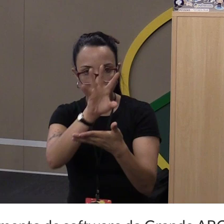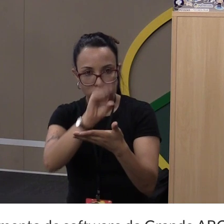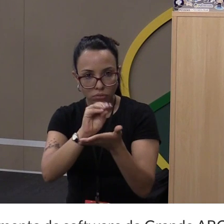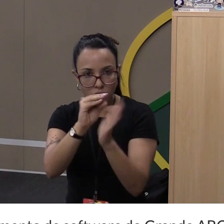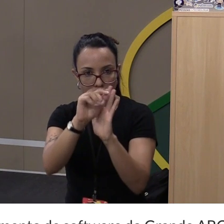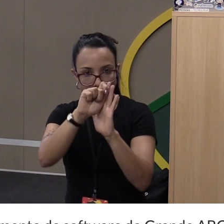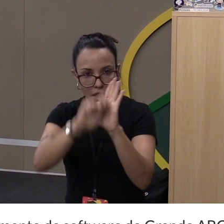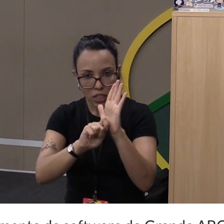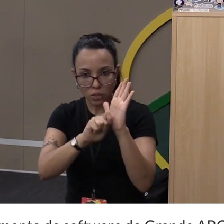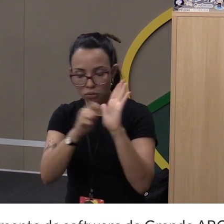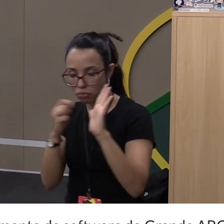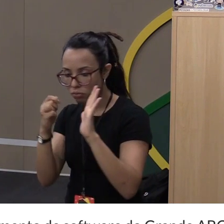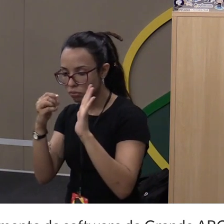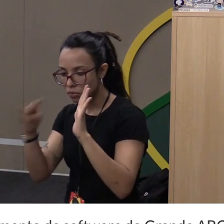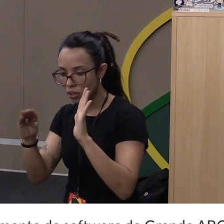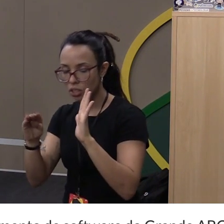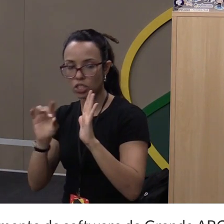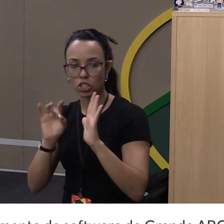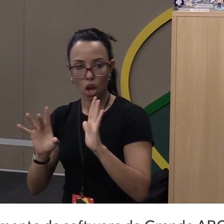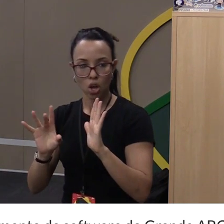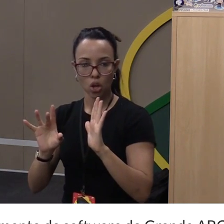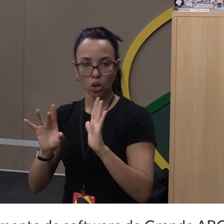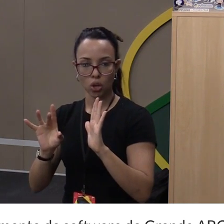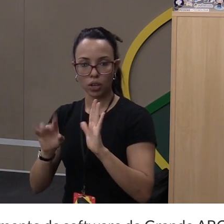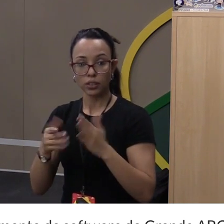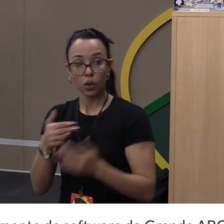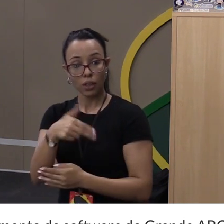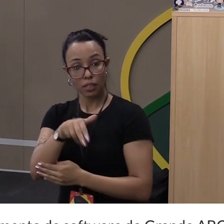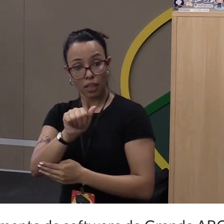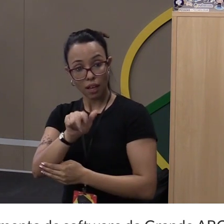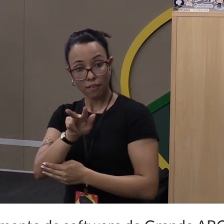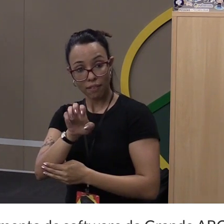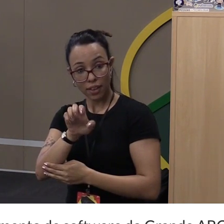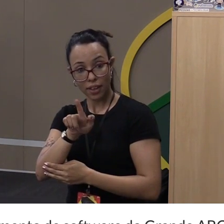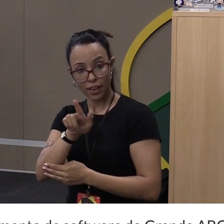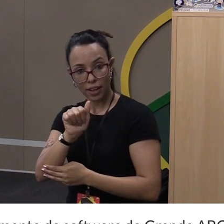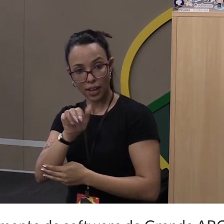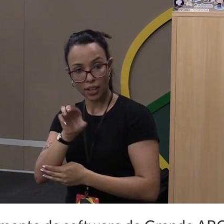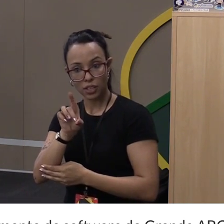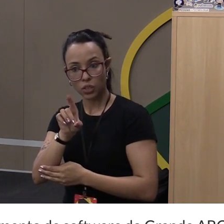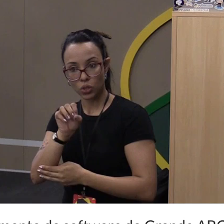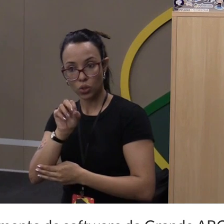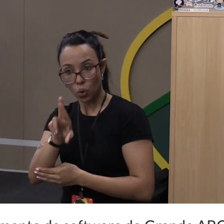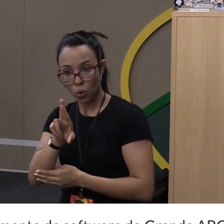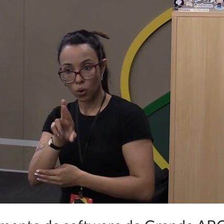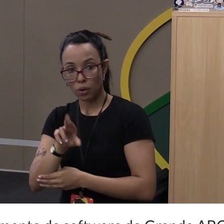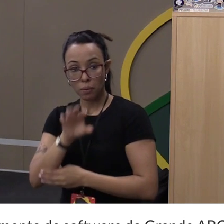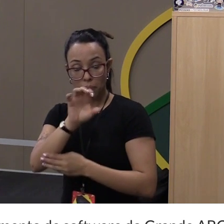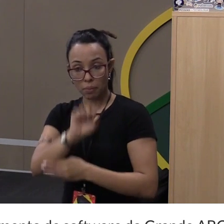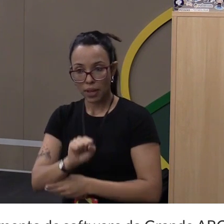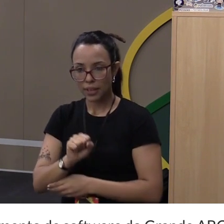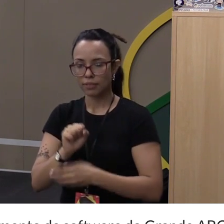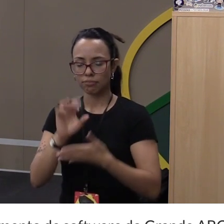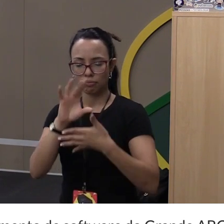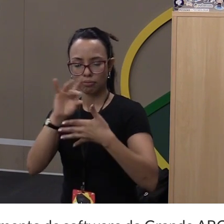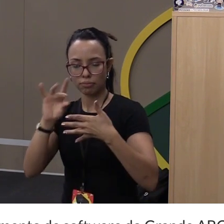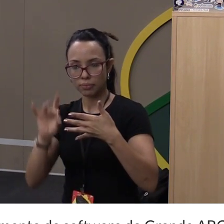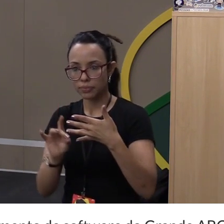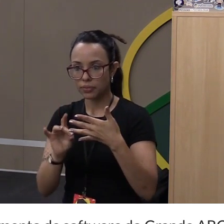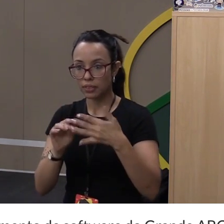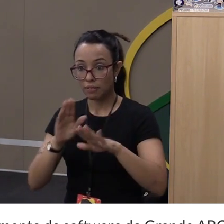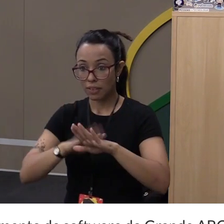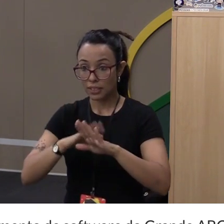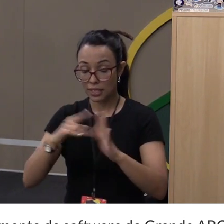o serviço que o navegador faz de pegar cada um desses JavaScript, CSS que surgir da frente, executar qualquer código,